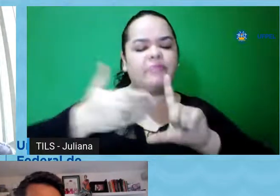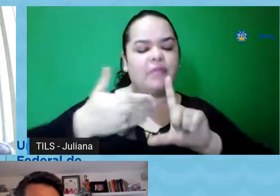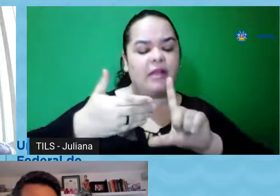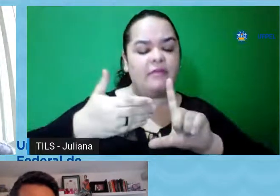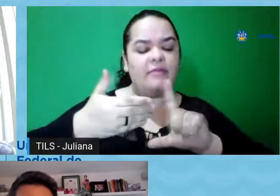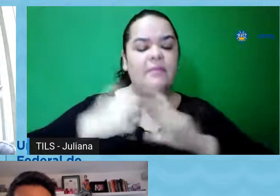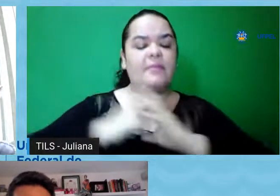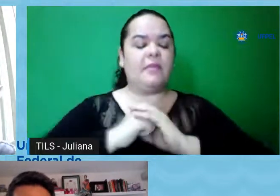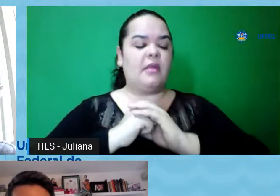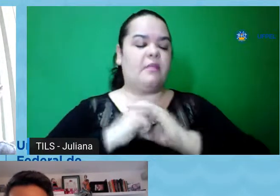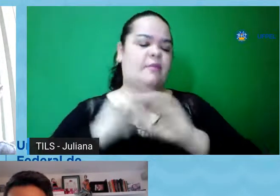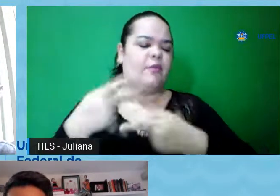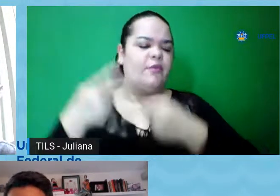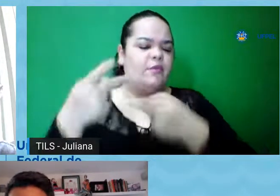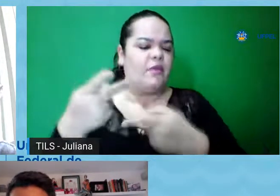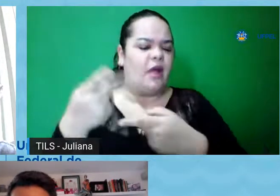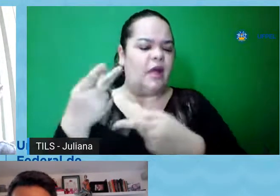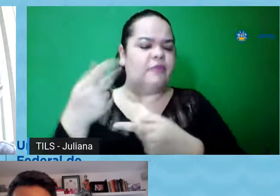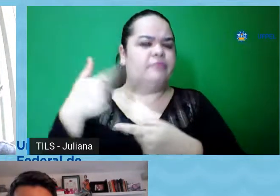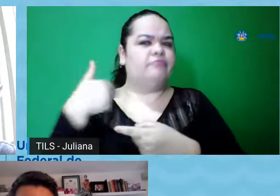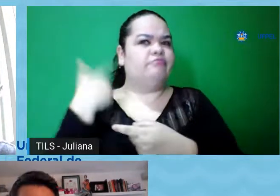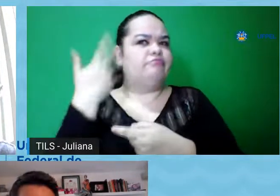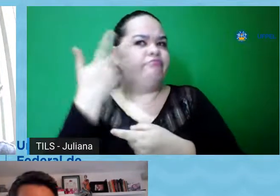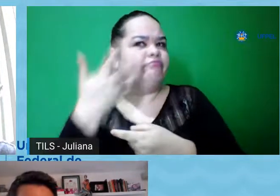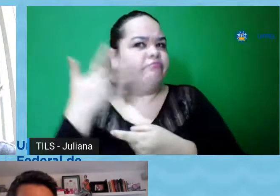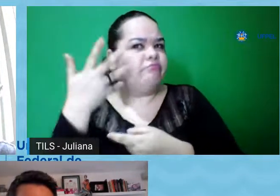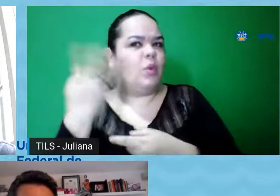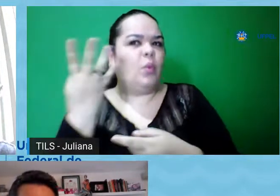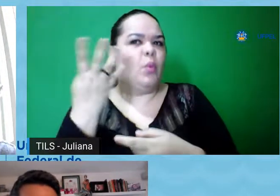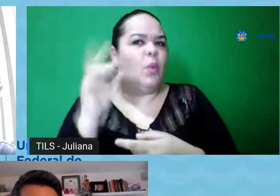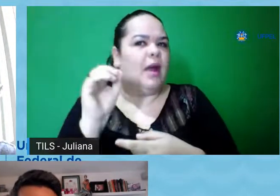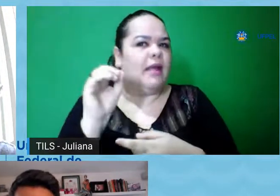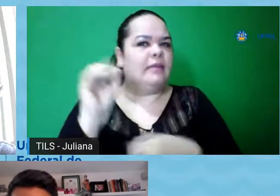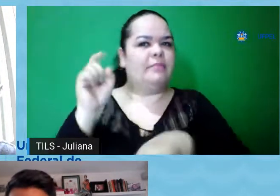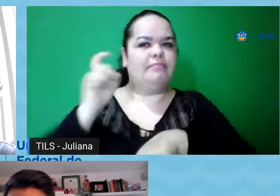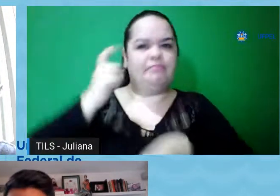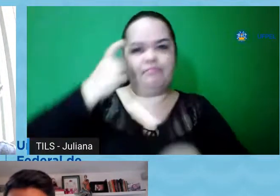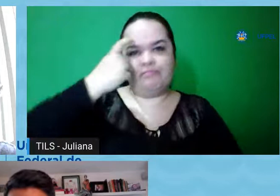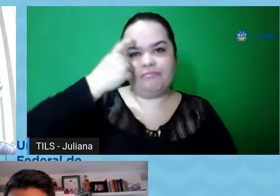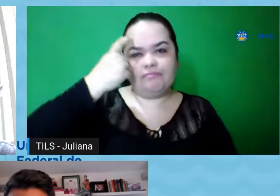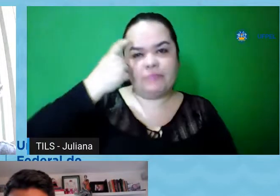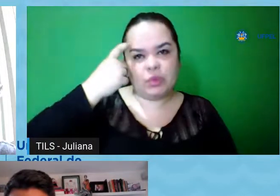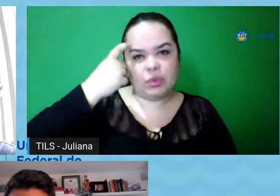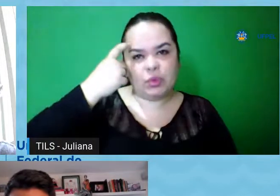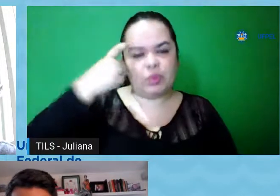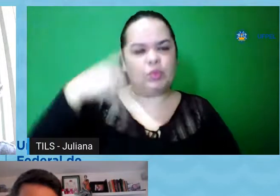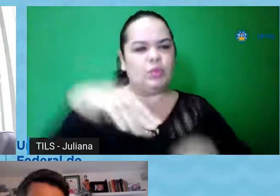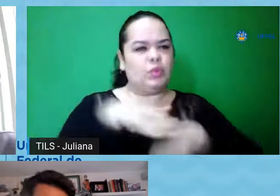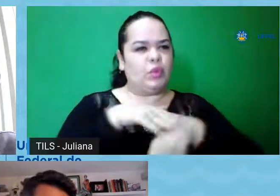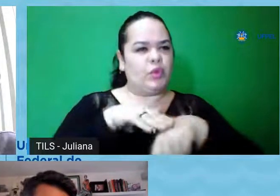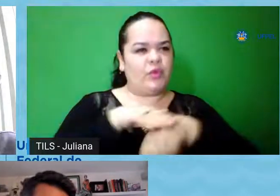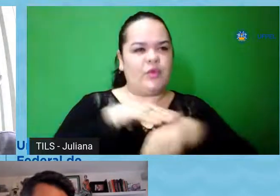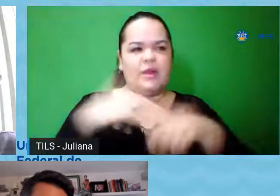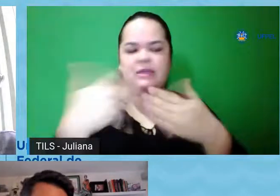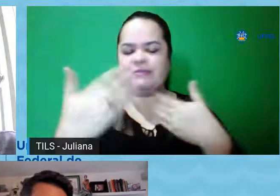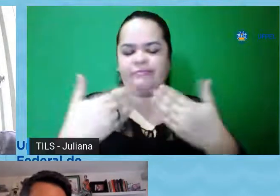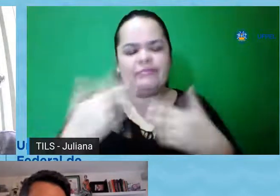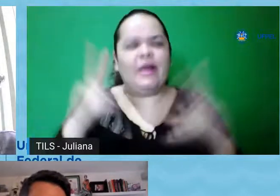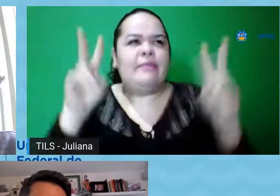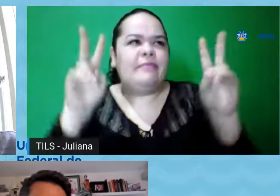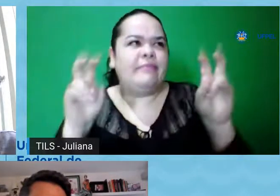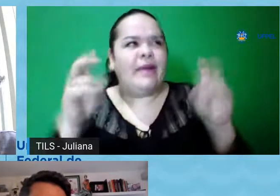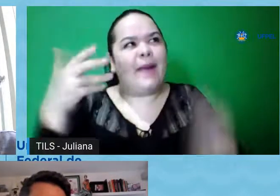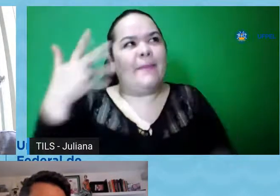ter nos convidado para conversar um pouco, né, nesse tempo de 40 minutos que a gente tem aqui de palestra, digamos assim,